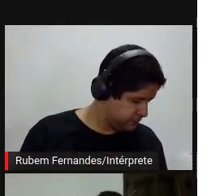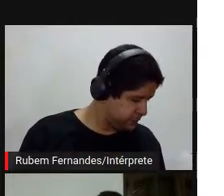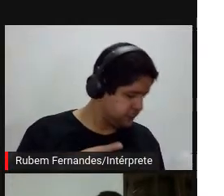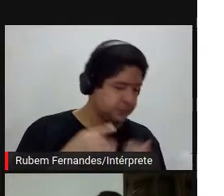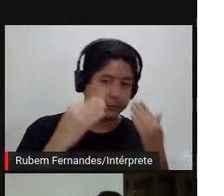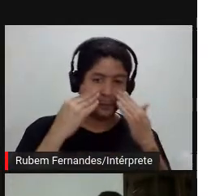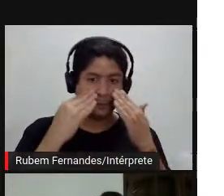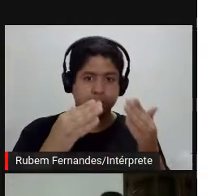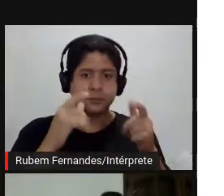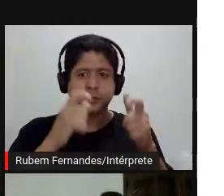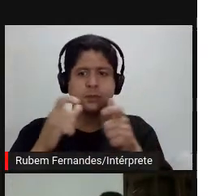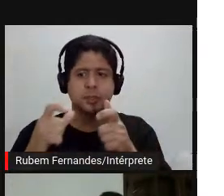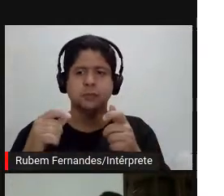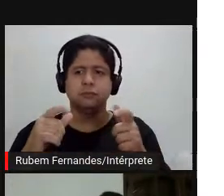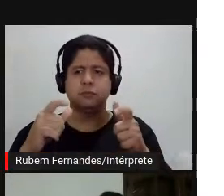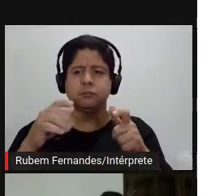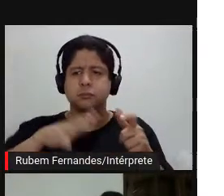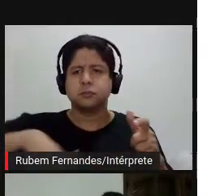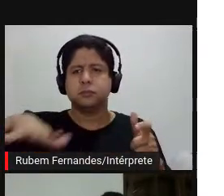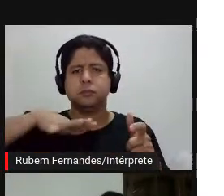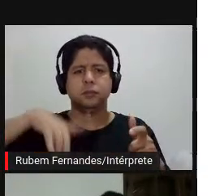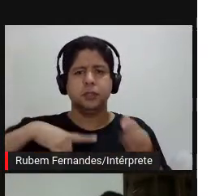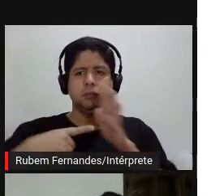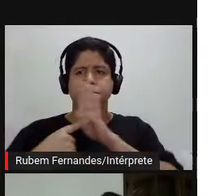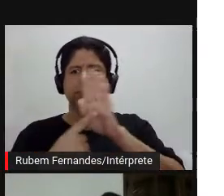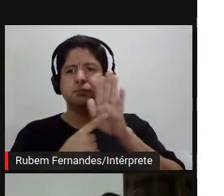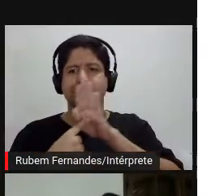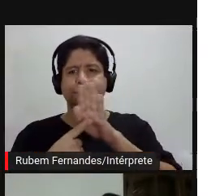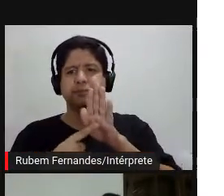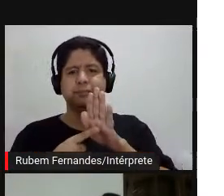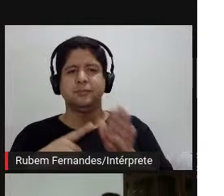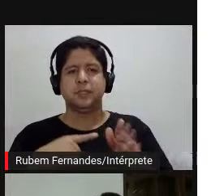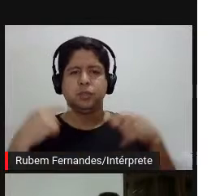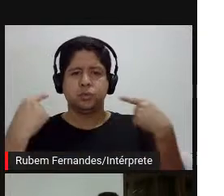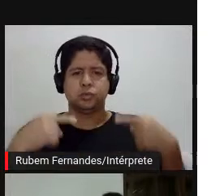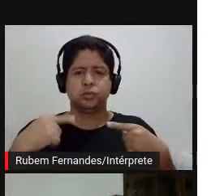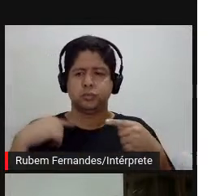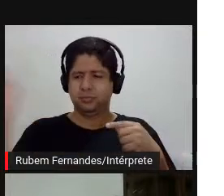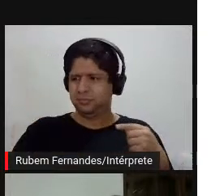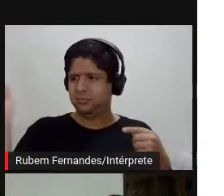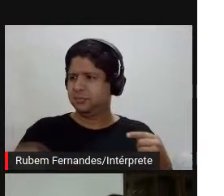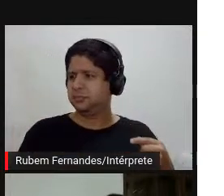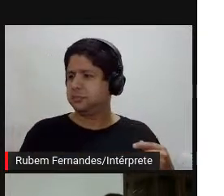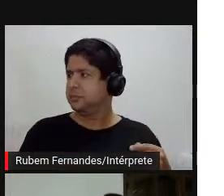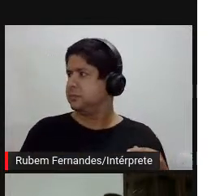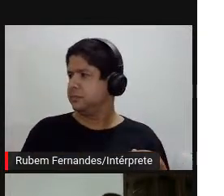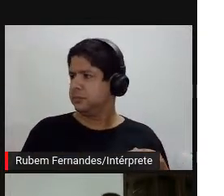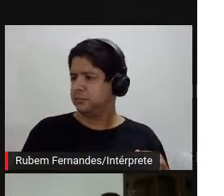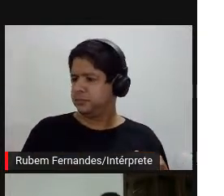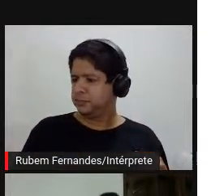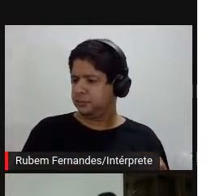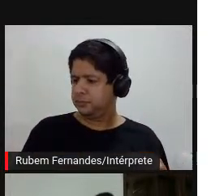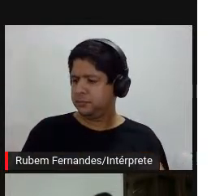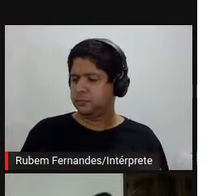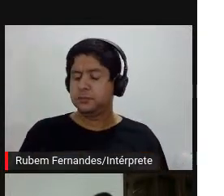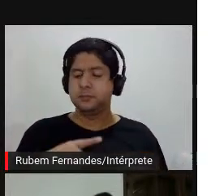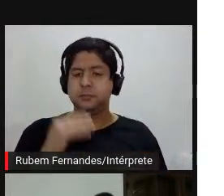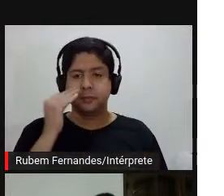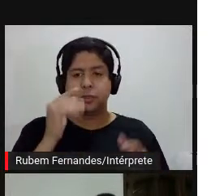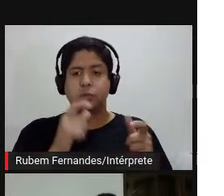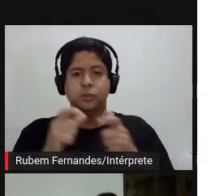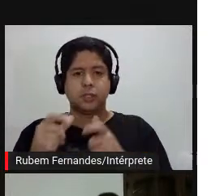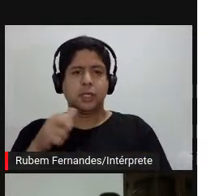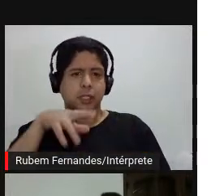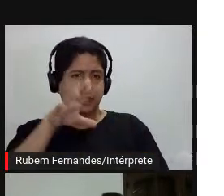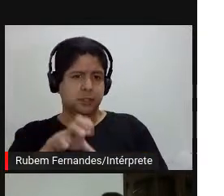publicamente, né, em que a arte se torna uma instituição, né, e surgem os primeiros espaços institucionais de arte,